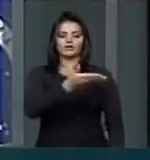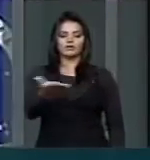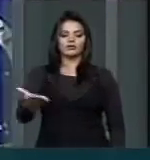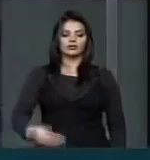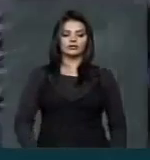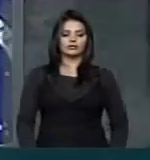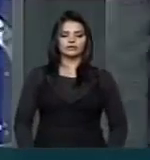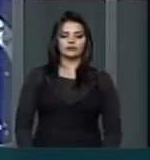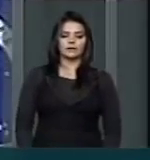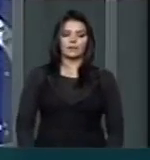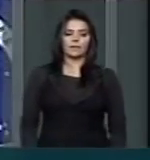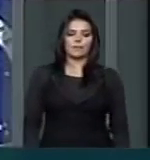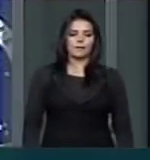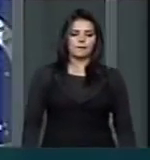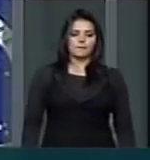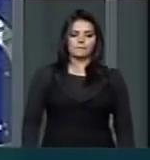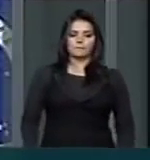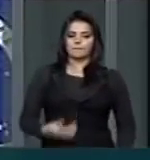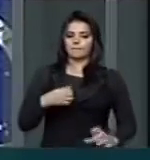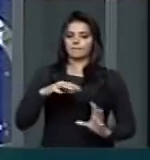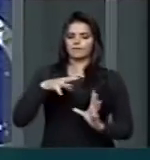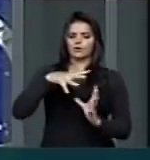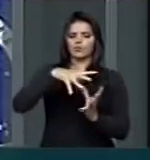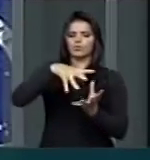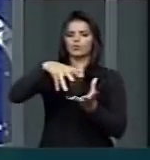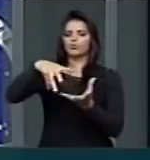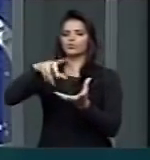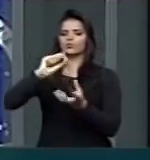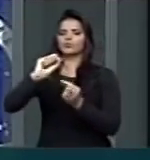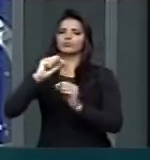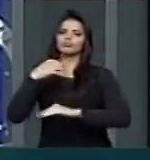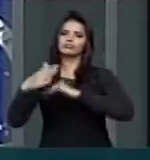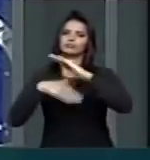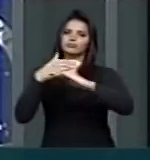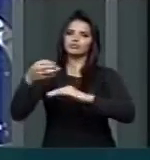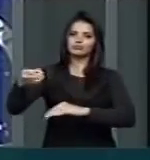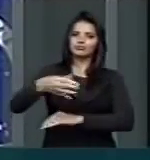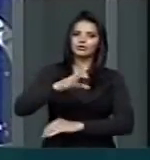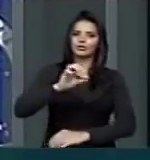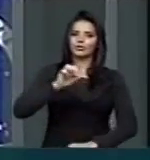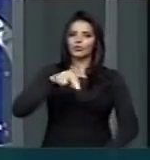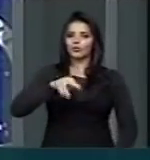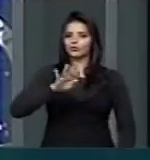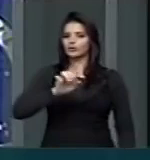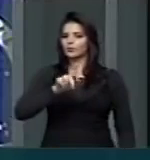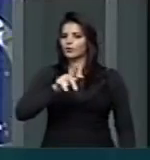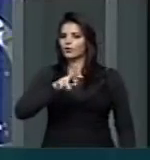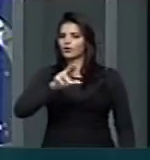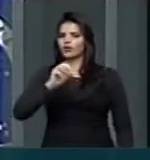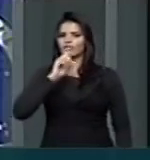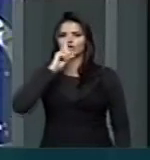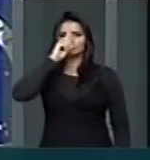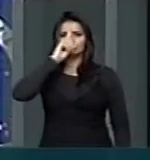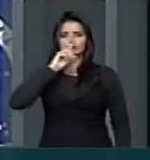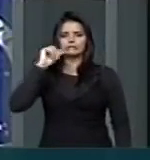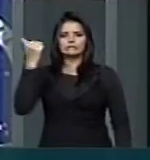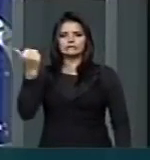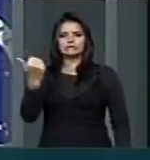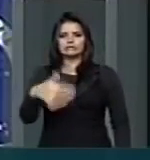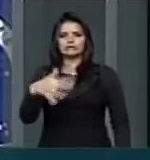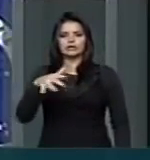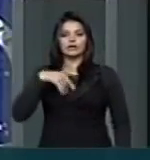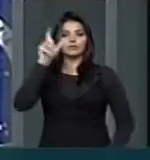no mundo contemporâneo, os riscos a que estão expostos os cidadãos e seus bens